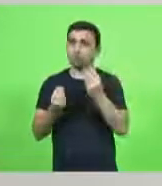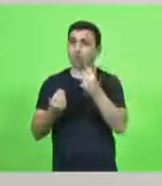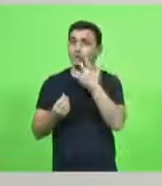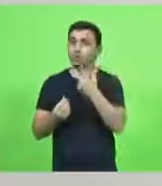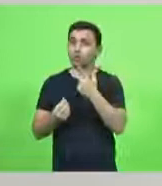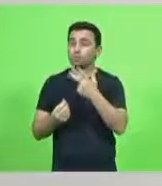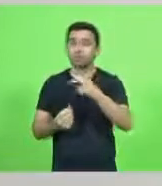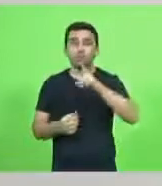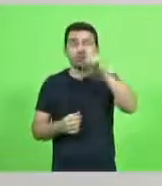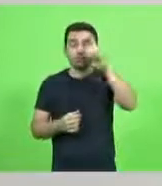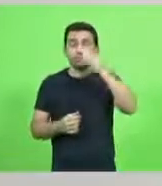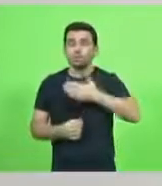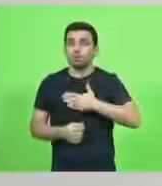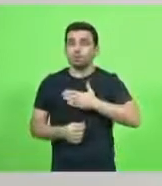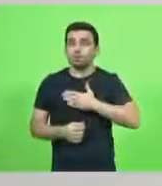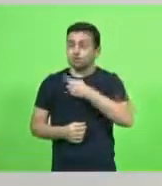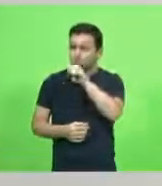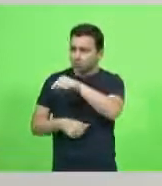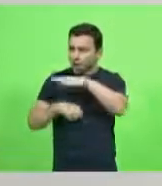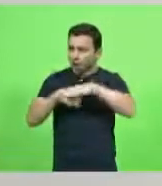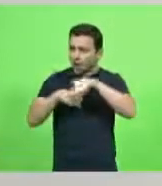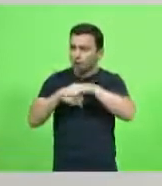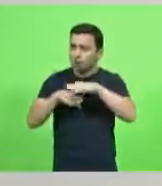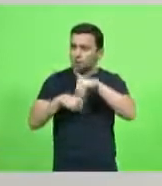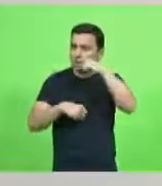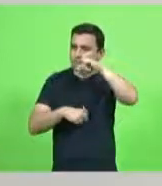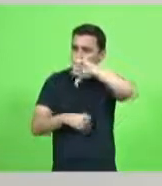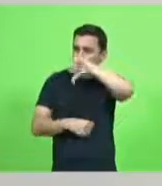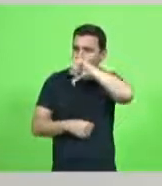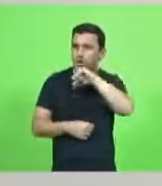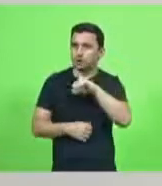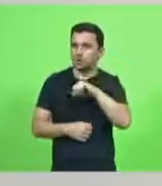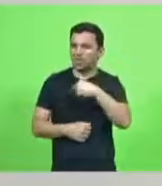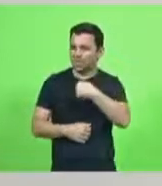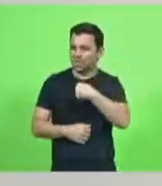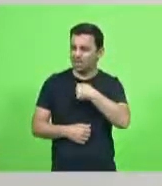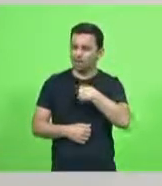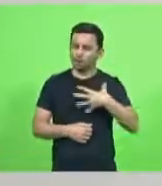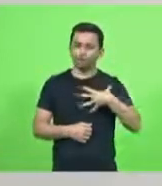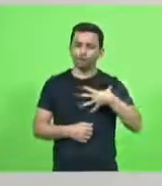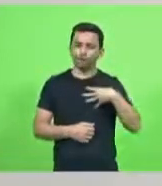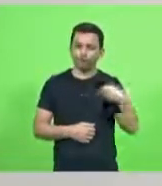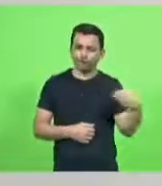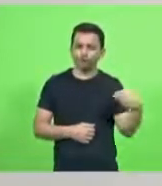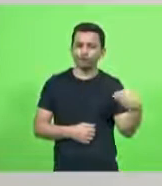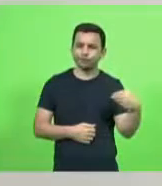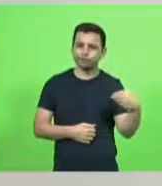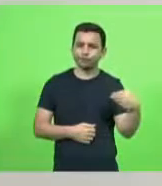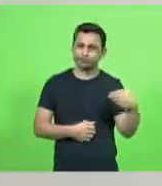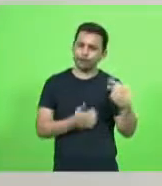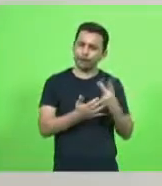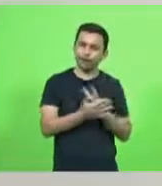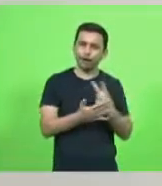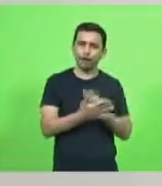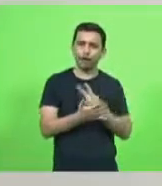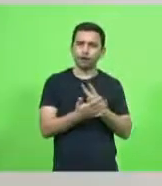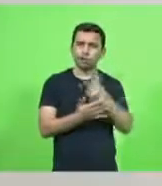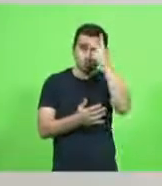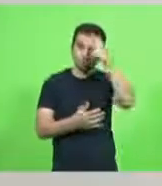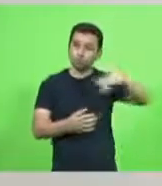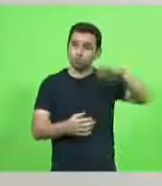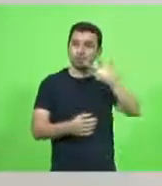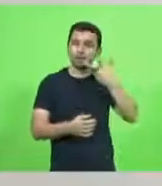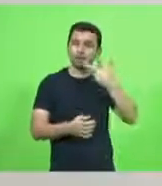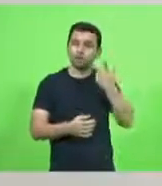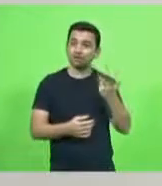depois que eu vi o carinho que tu teve pela tua mãe eu vi que eu sou um filho totalmente errado porque